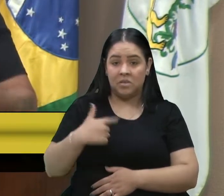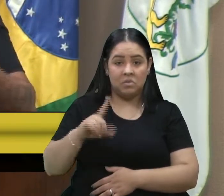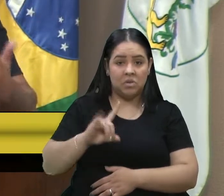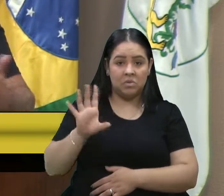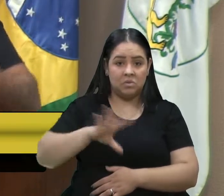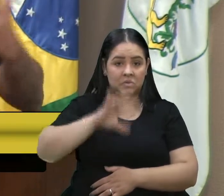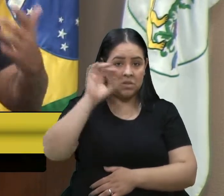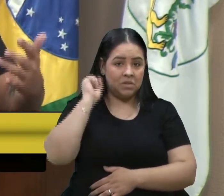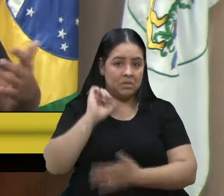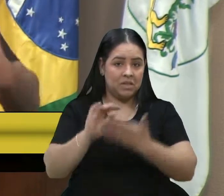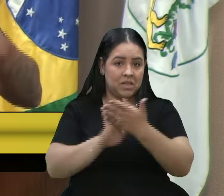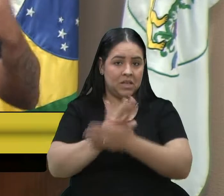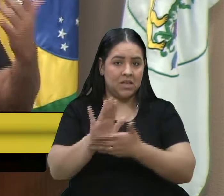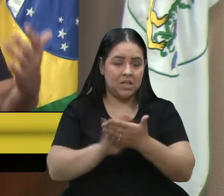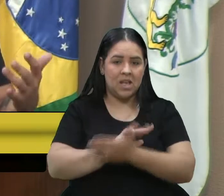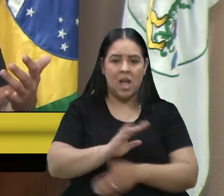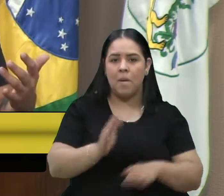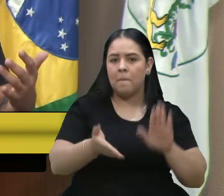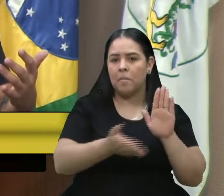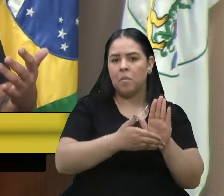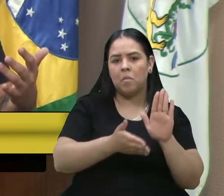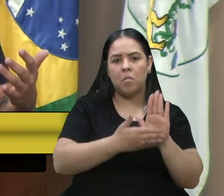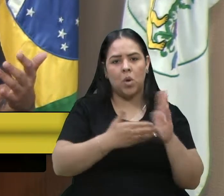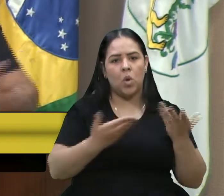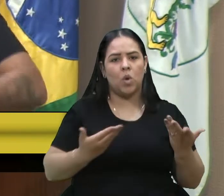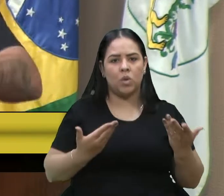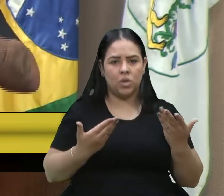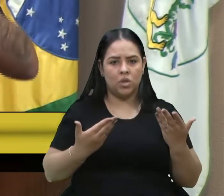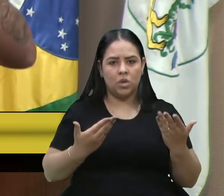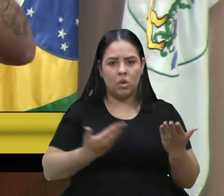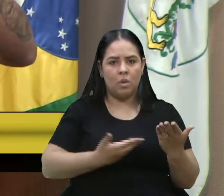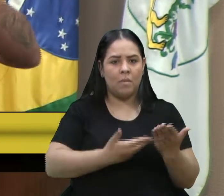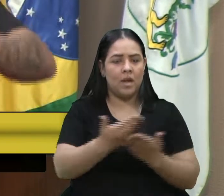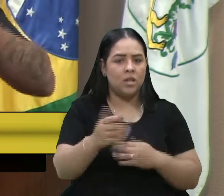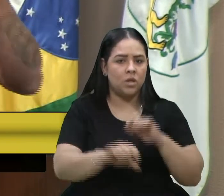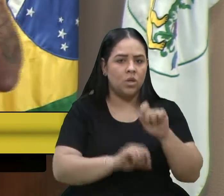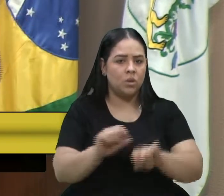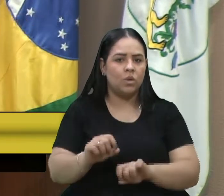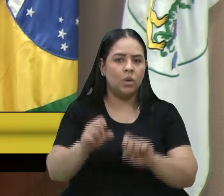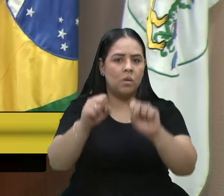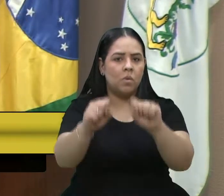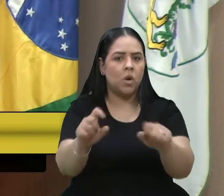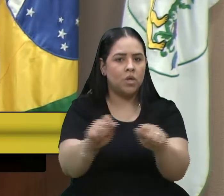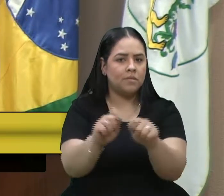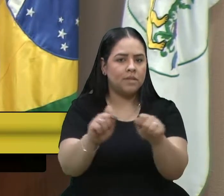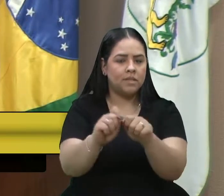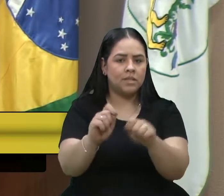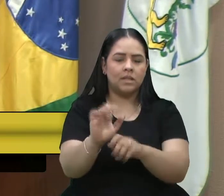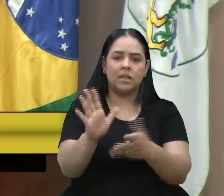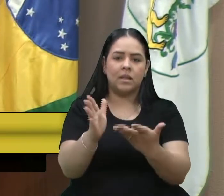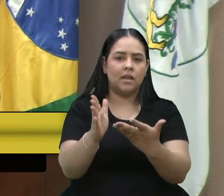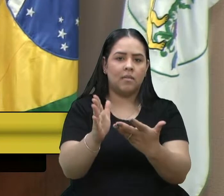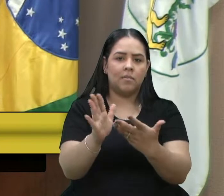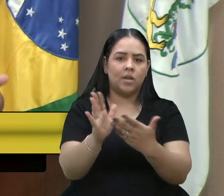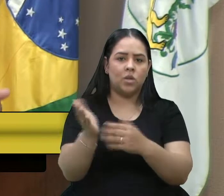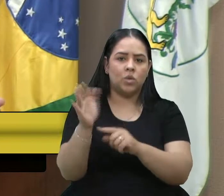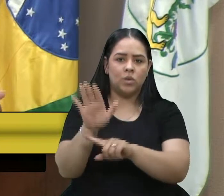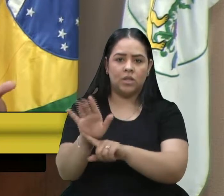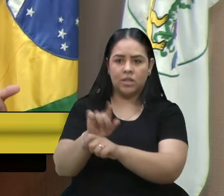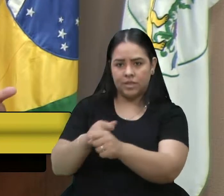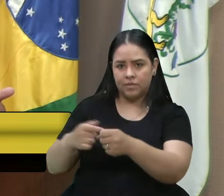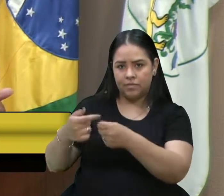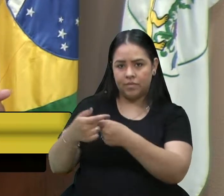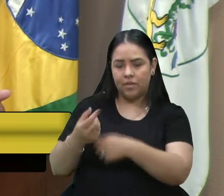medidas, propostas, iniciativas, daquilo que pode ser feito no âmbito da cidade, para que a vida das